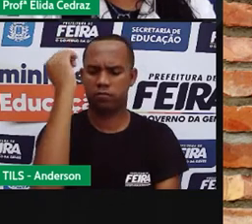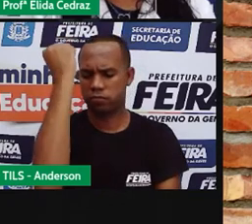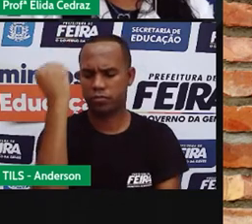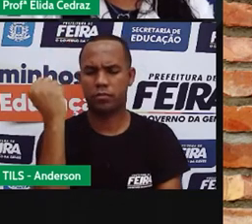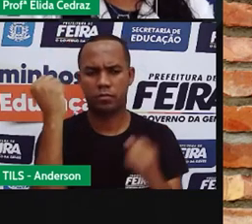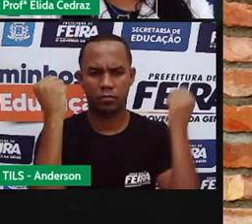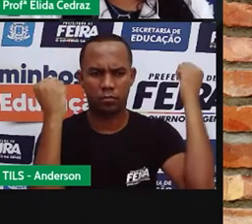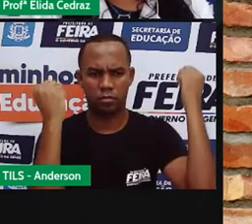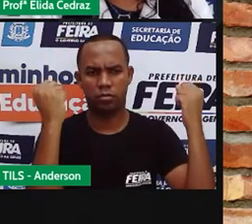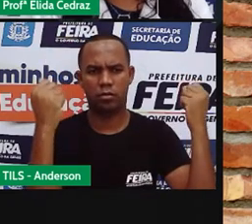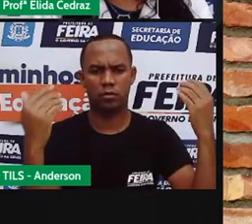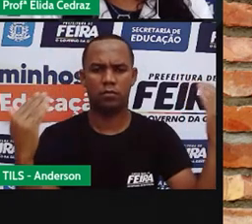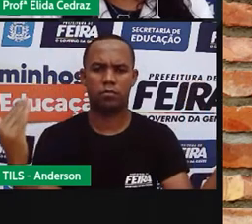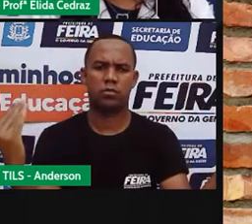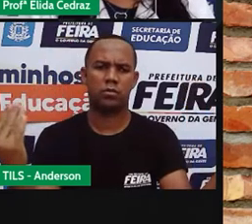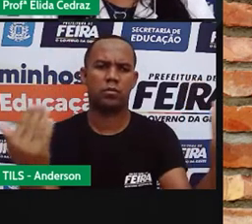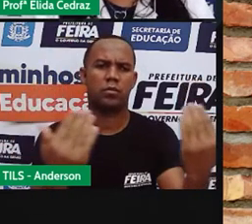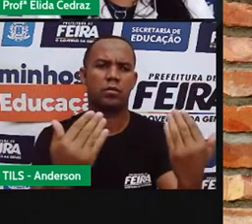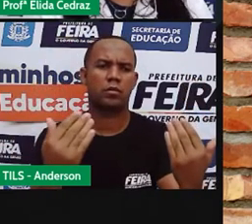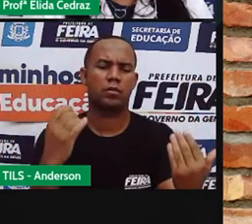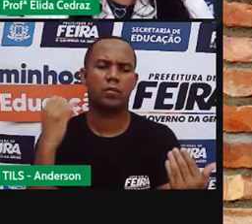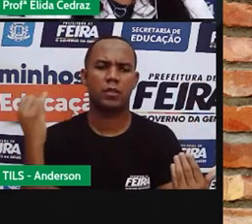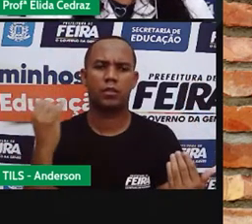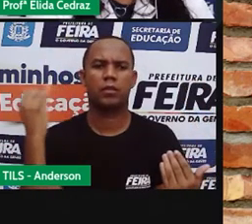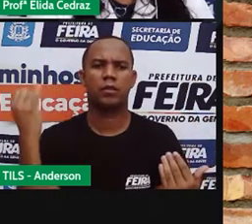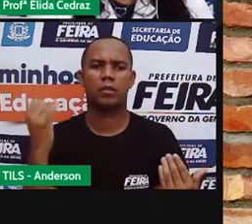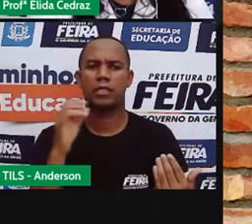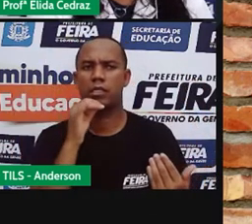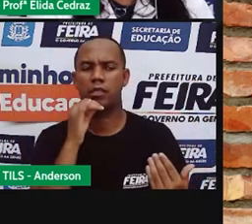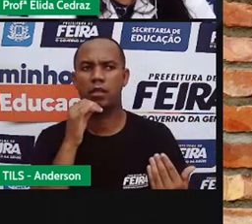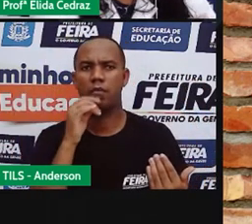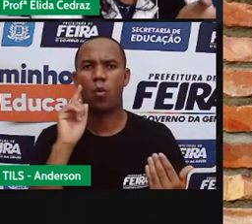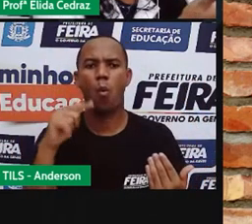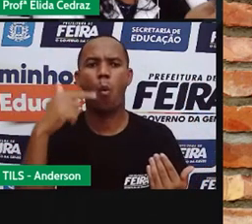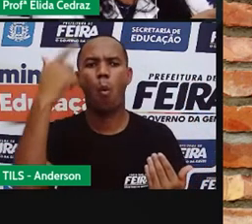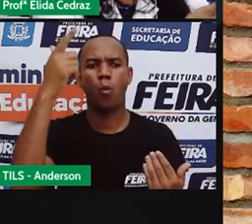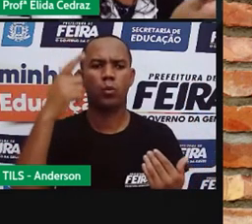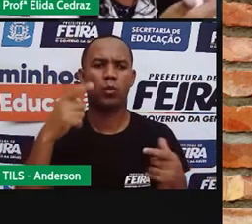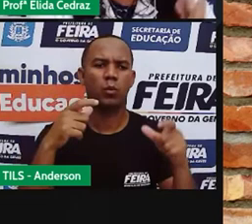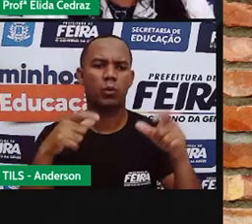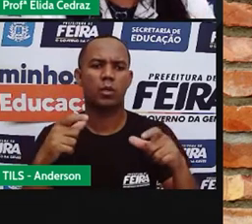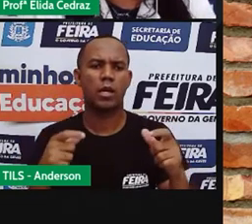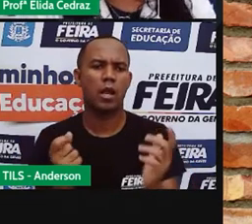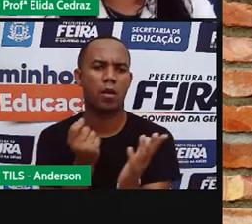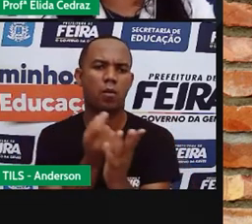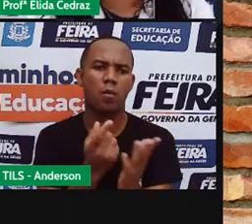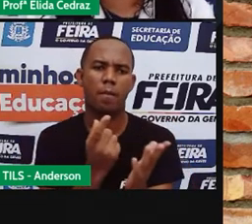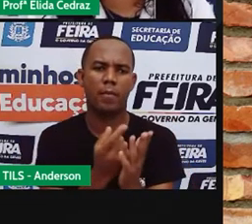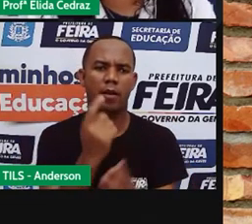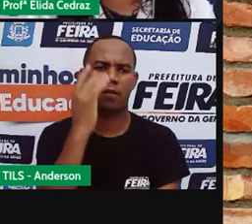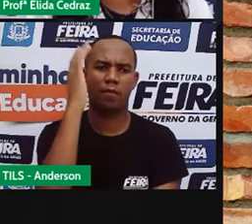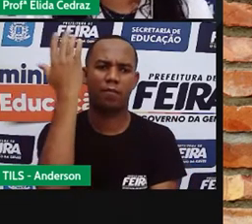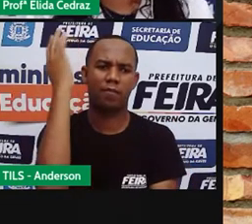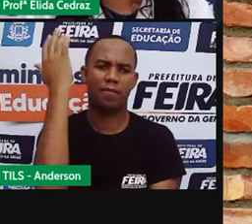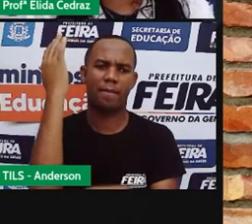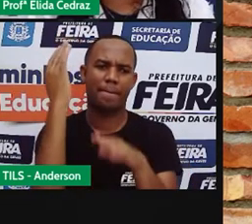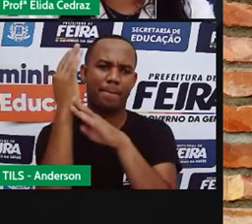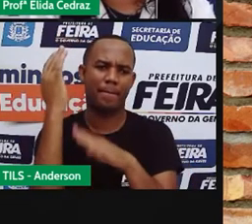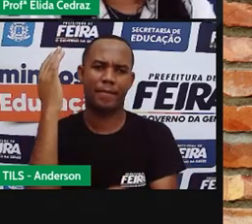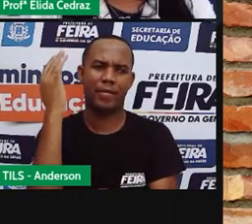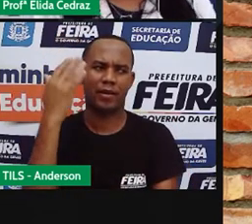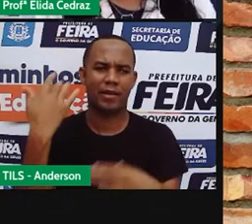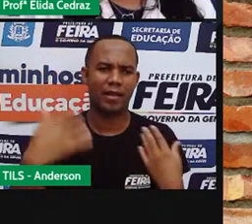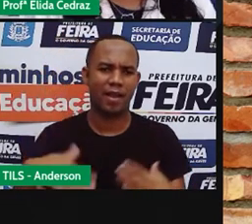Bahia, você tem que comprar a madeira daqui, porque se você copedir a madeira de um outro estado, vai sair muito